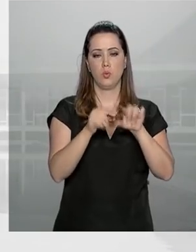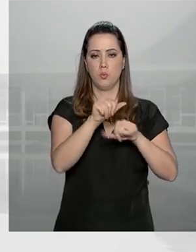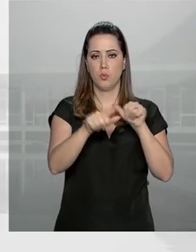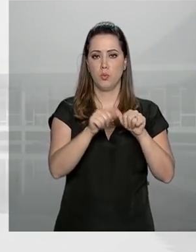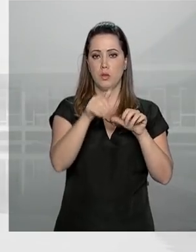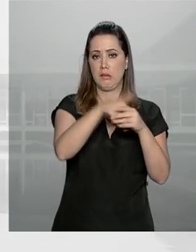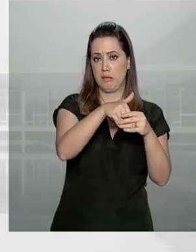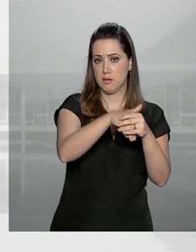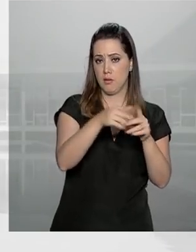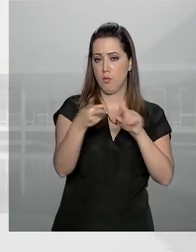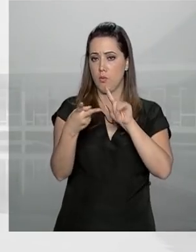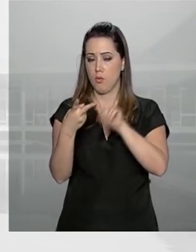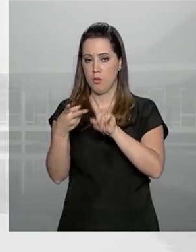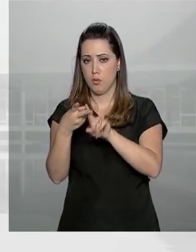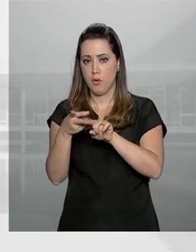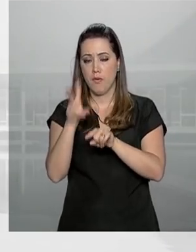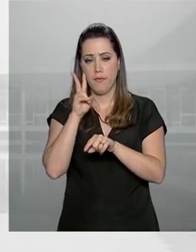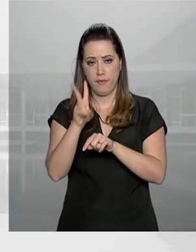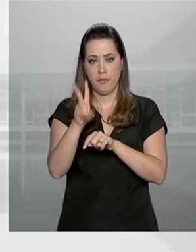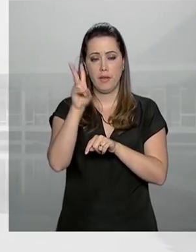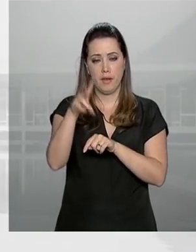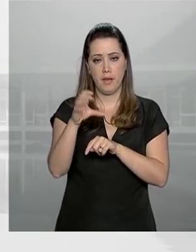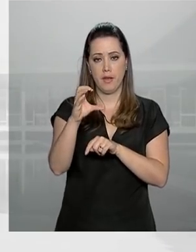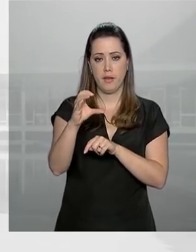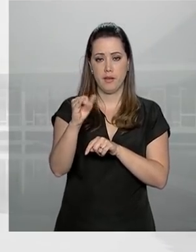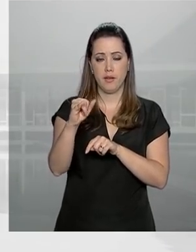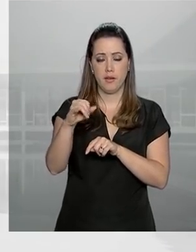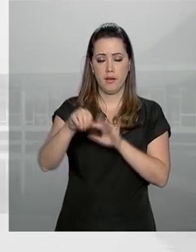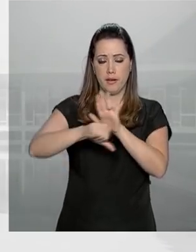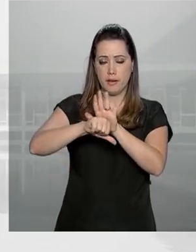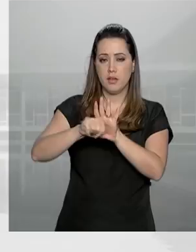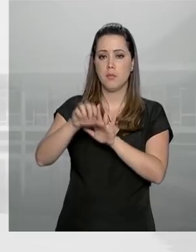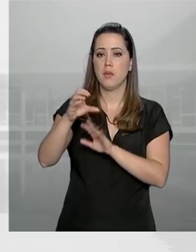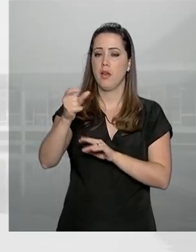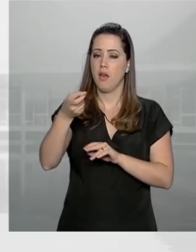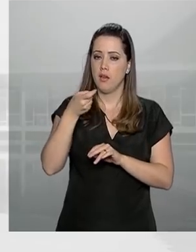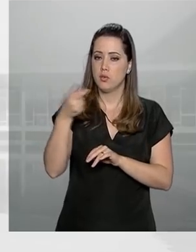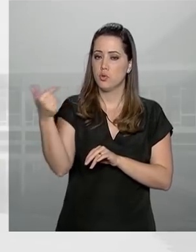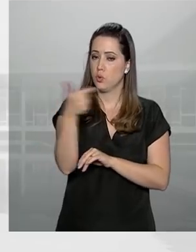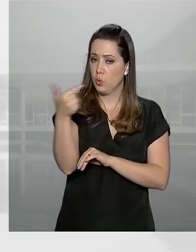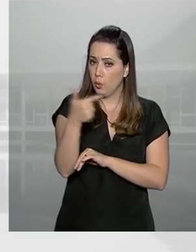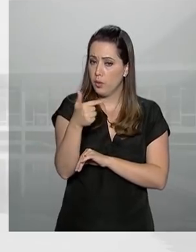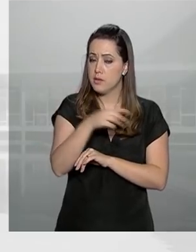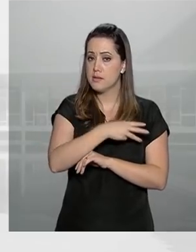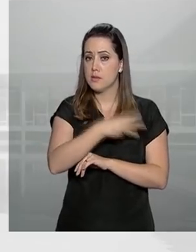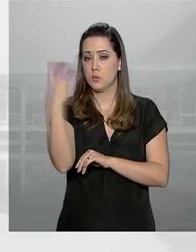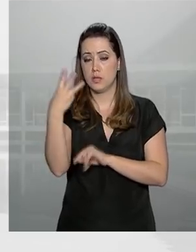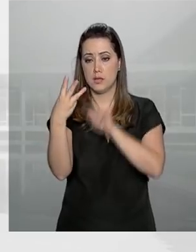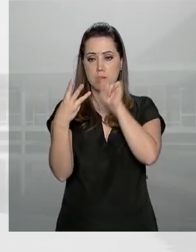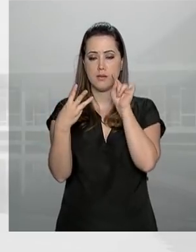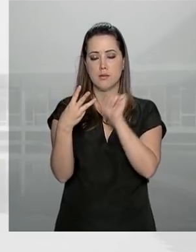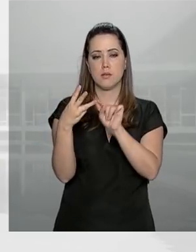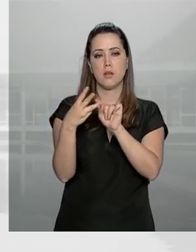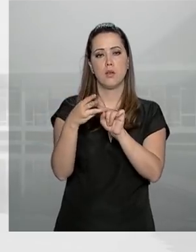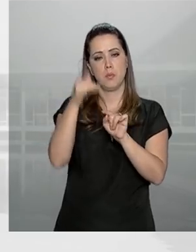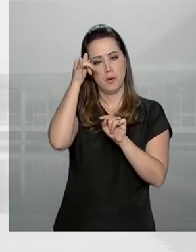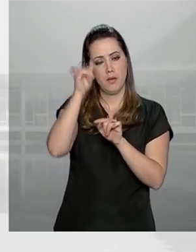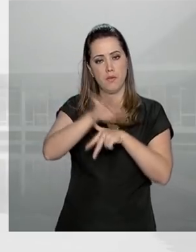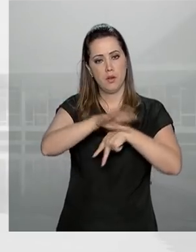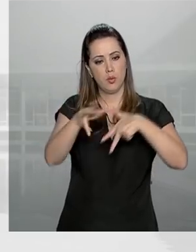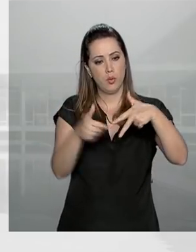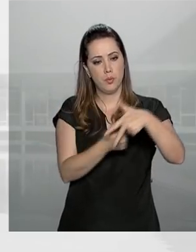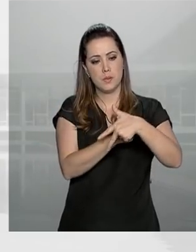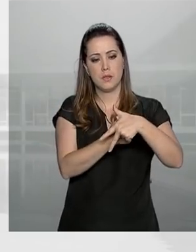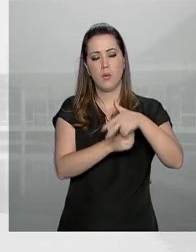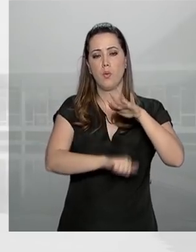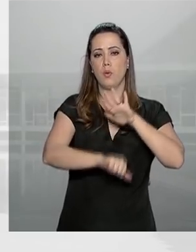outro que prevê a criminalização do Caixa 2, e um terceiro que trata das principais medidas para combater a corrupção,